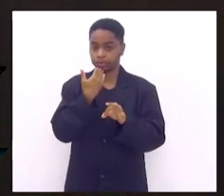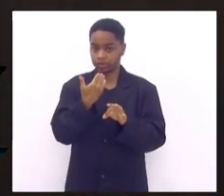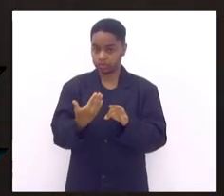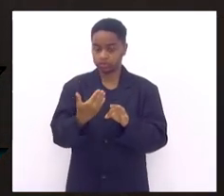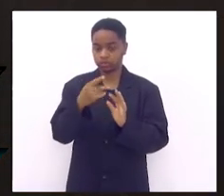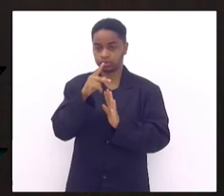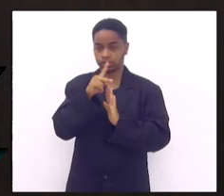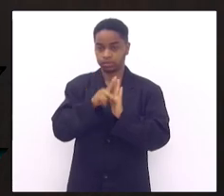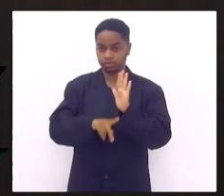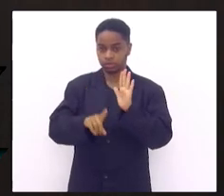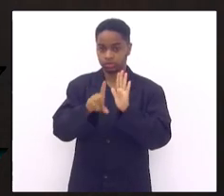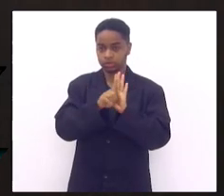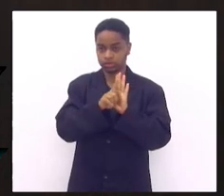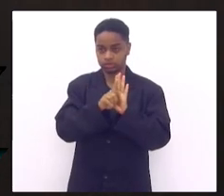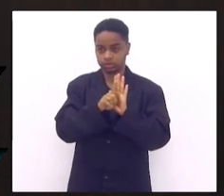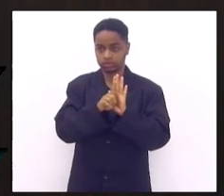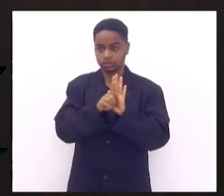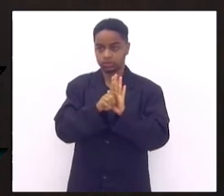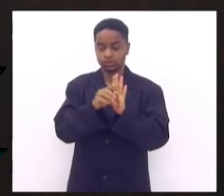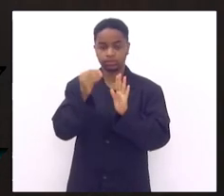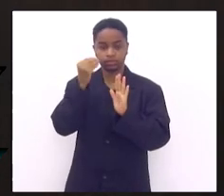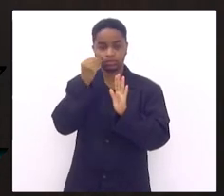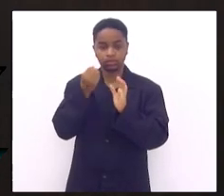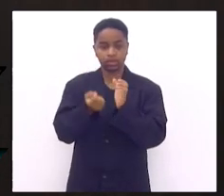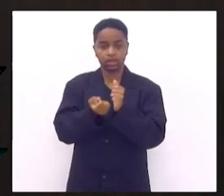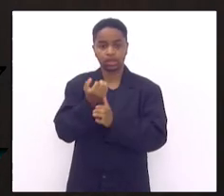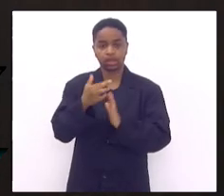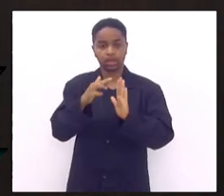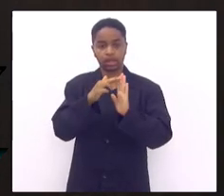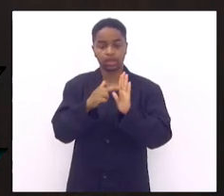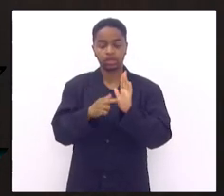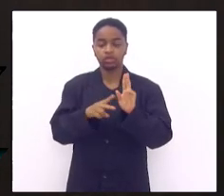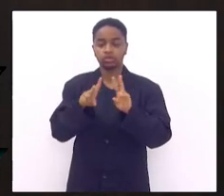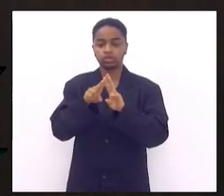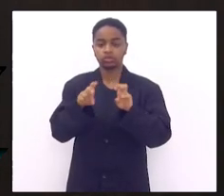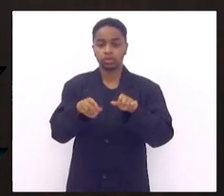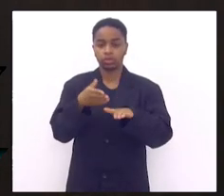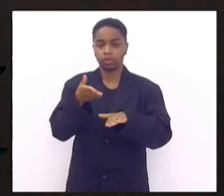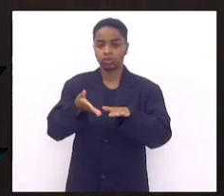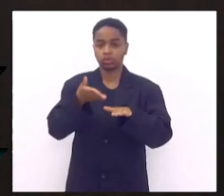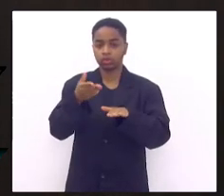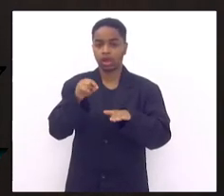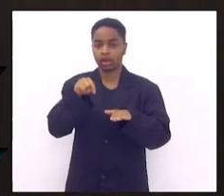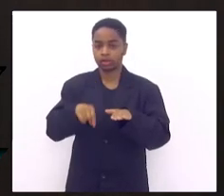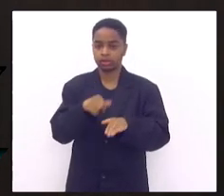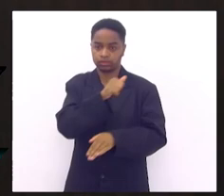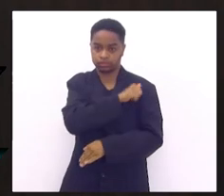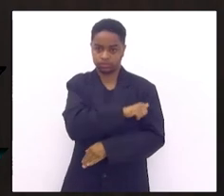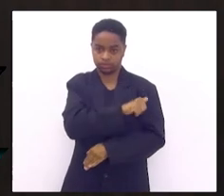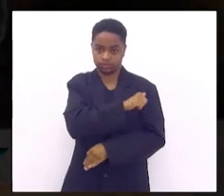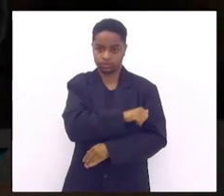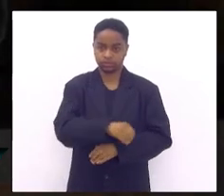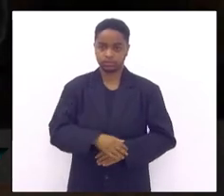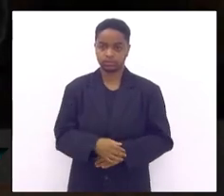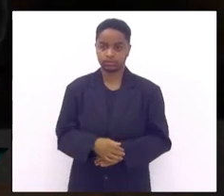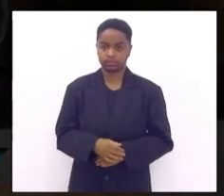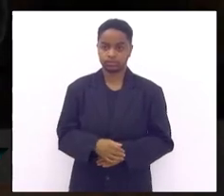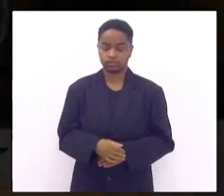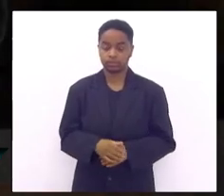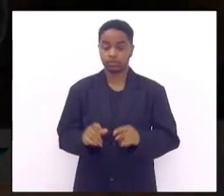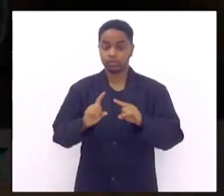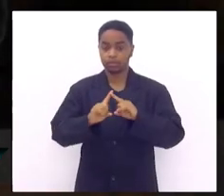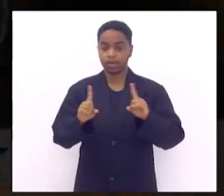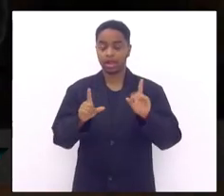projeto de lei de regulamentação da podologia no estado do Rio de Janeiro e essa